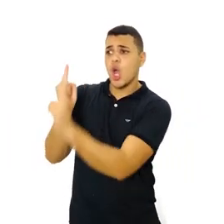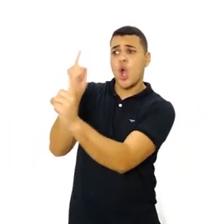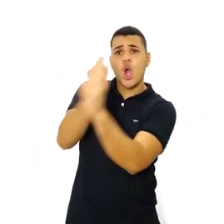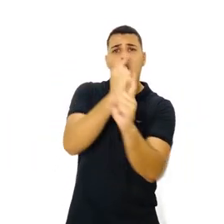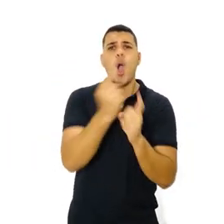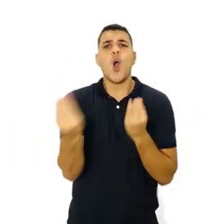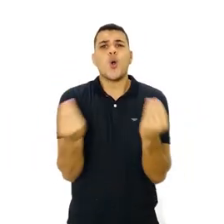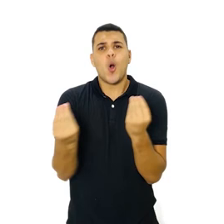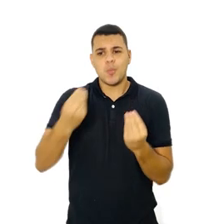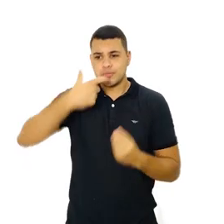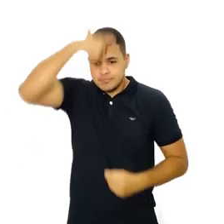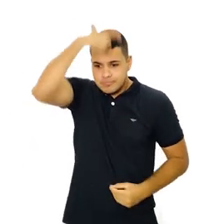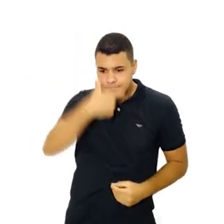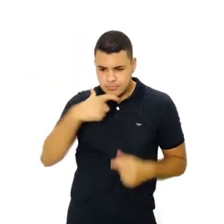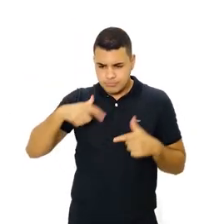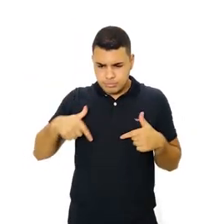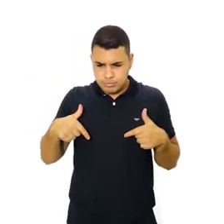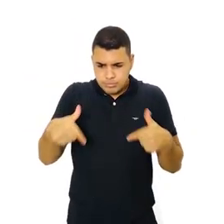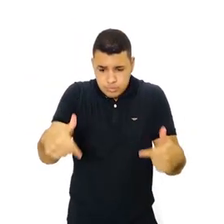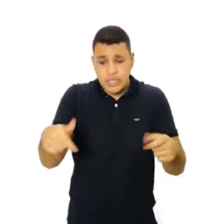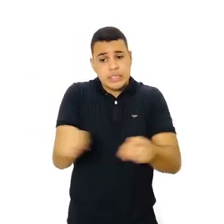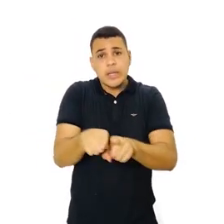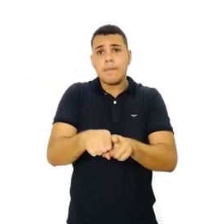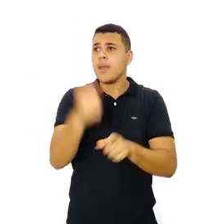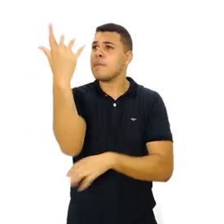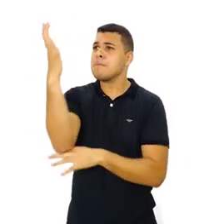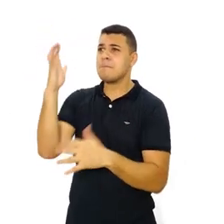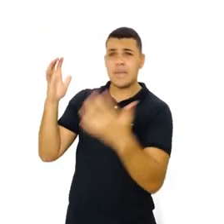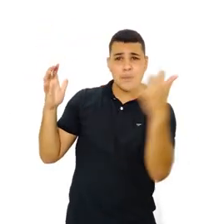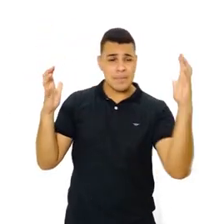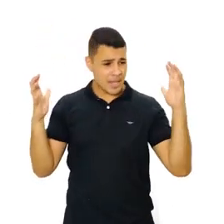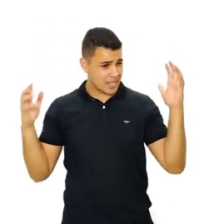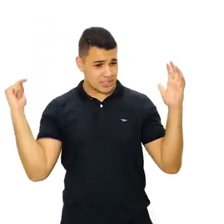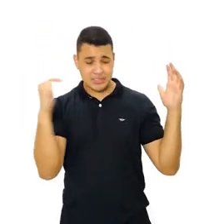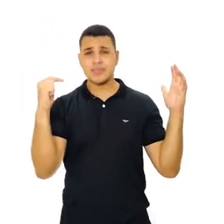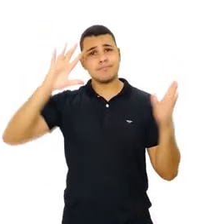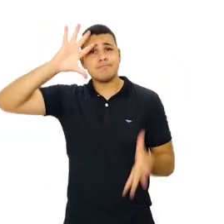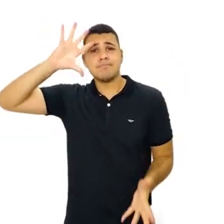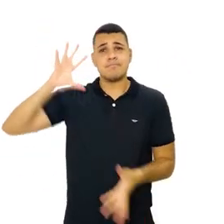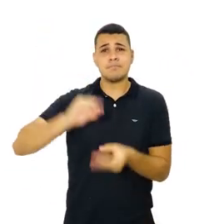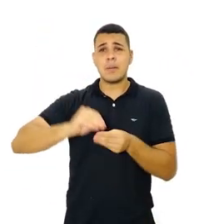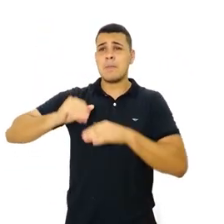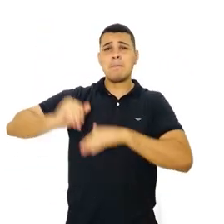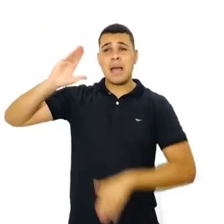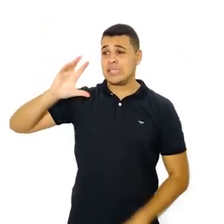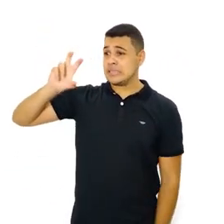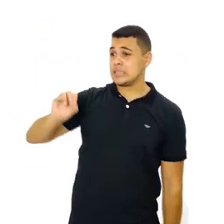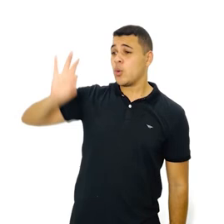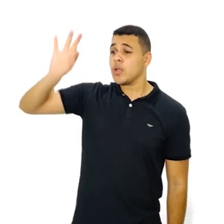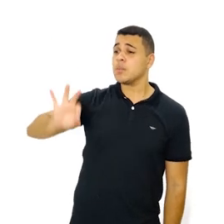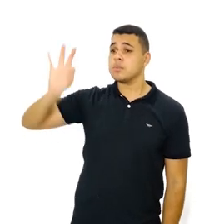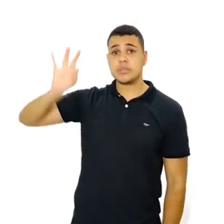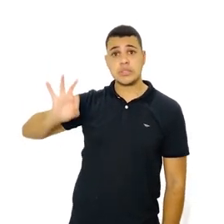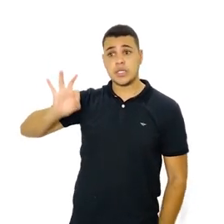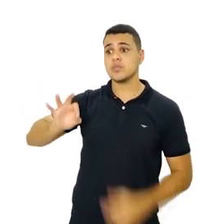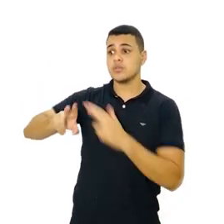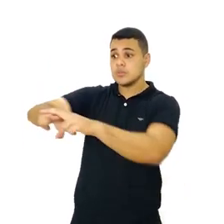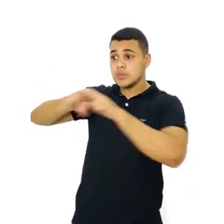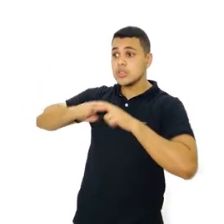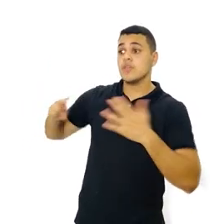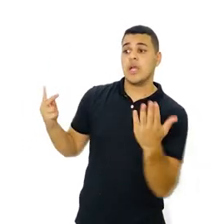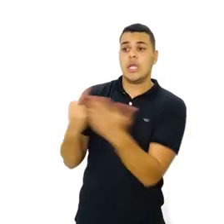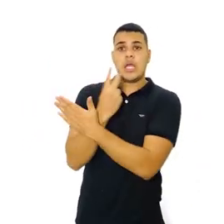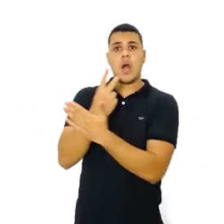podemos ver que o estilo de vida e o meio ambiente são mais de 50%